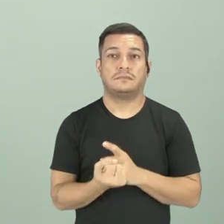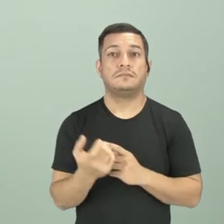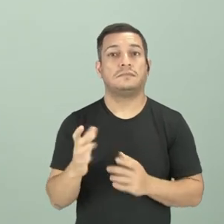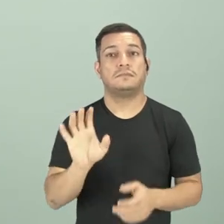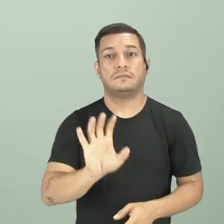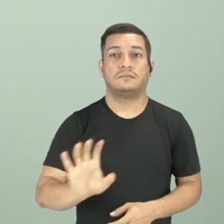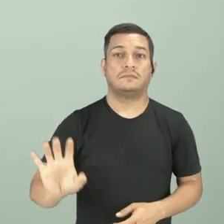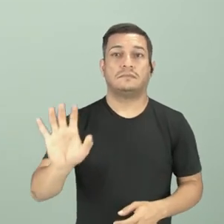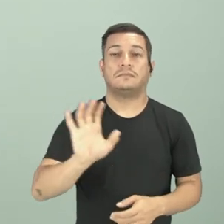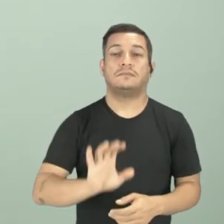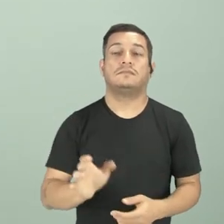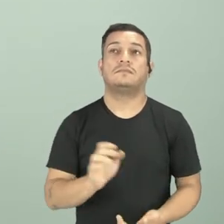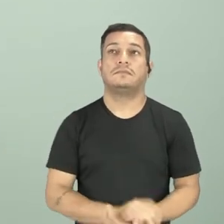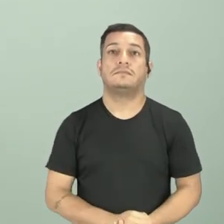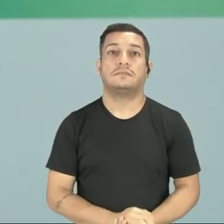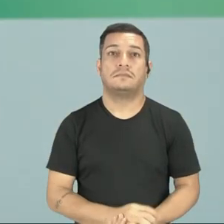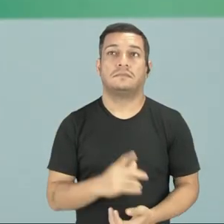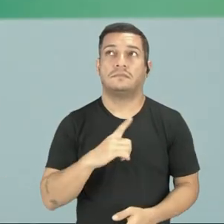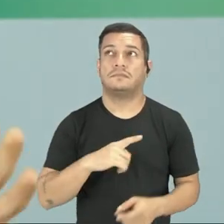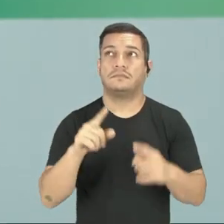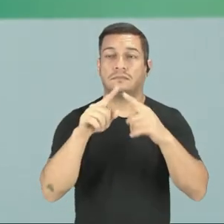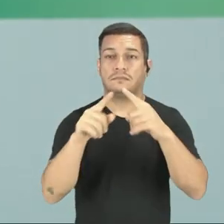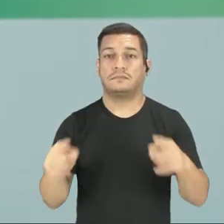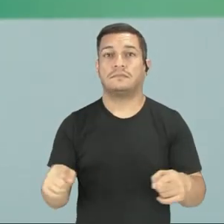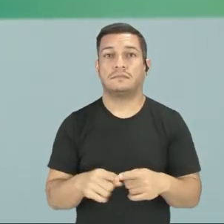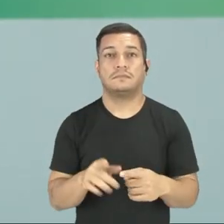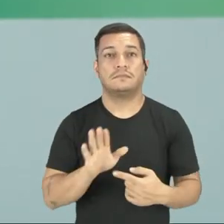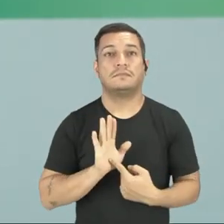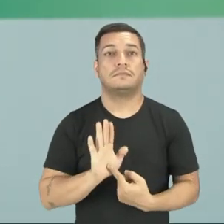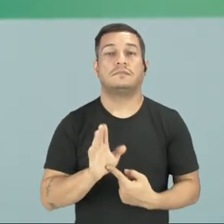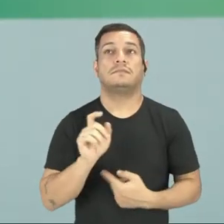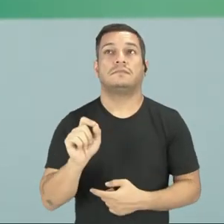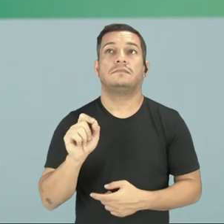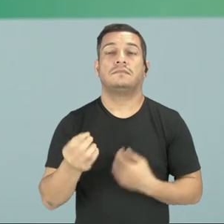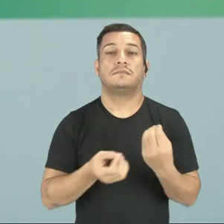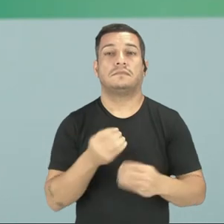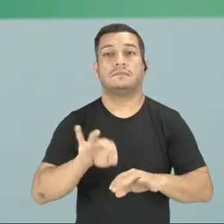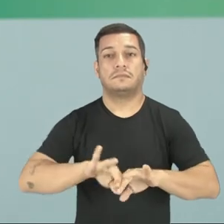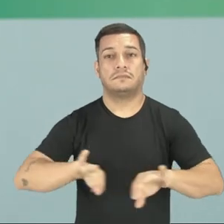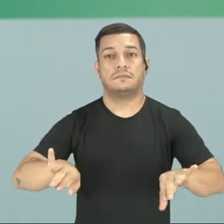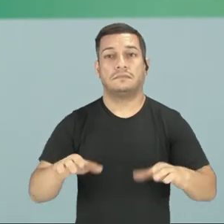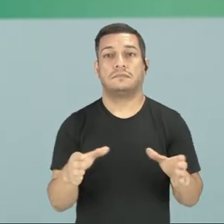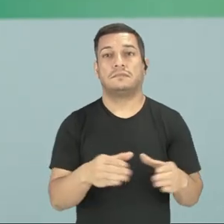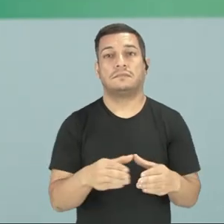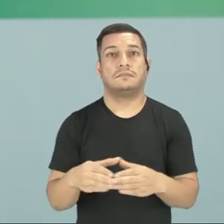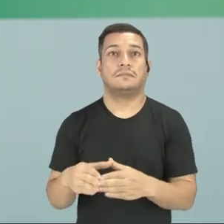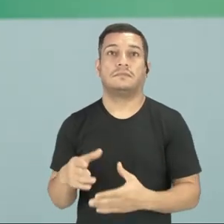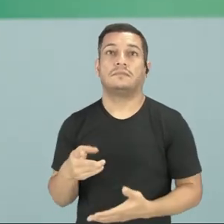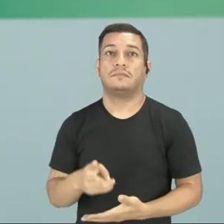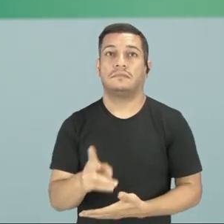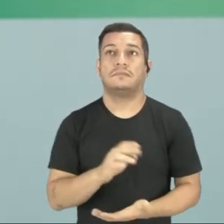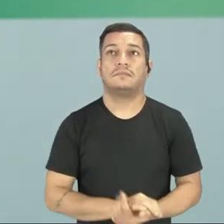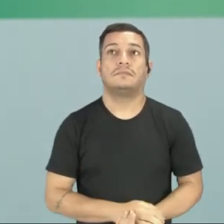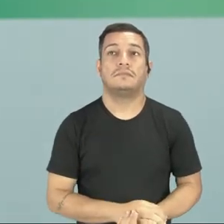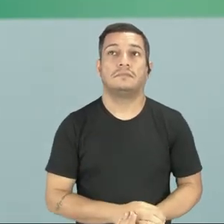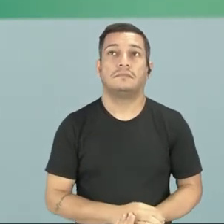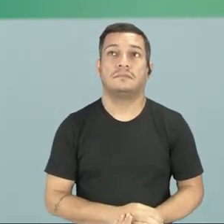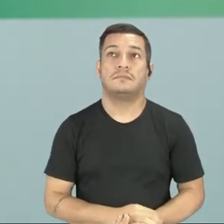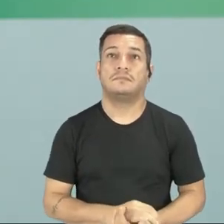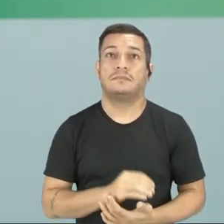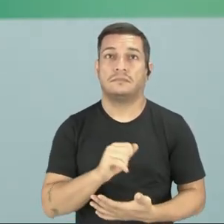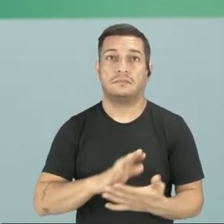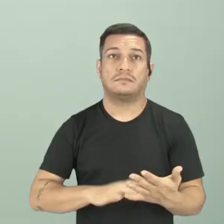algumas regiões, né? E aí nós temos essa pirâmide, essa pirâmide demonstra muito bem como estava dividido, tá bom? Continuando aí. Nosso